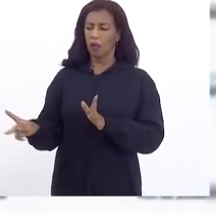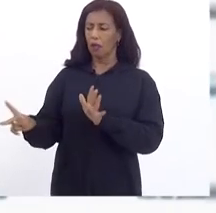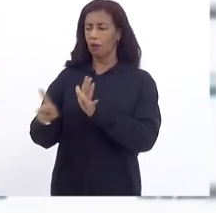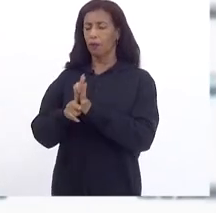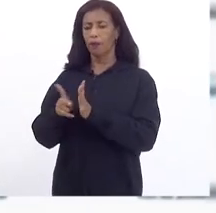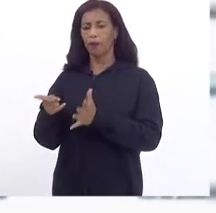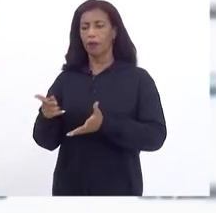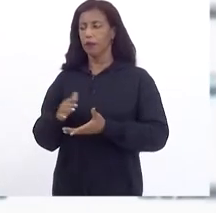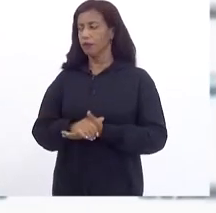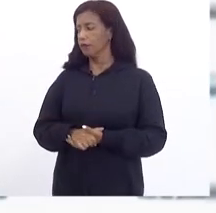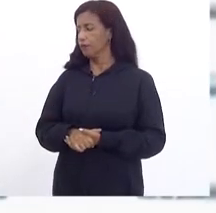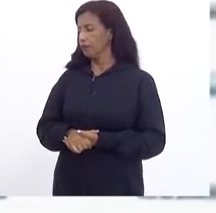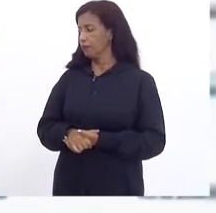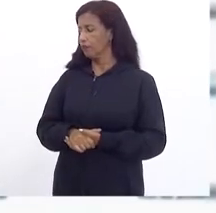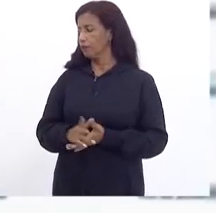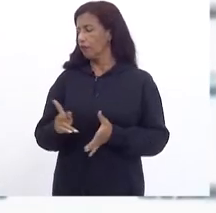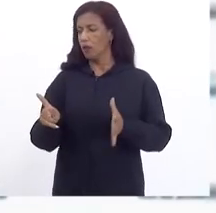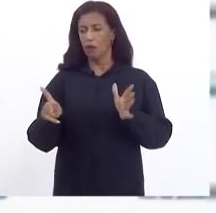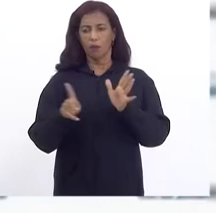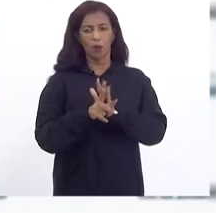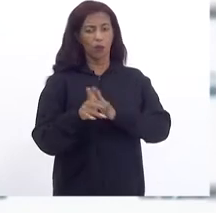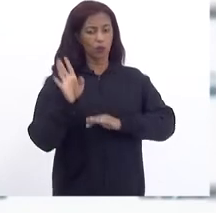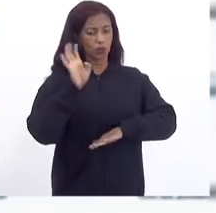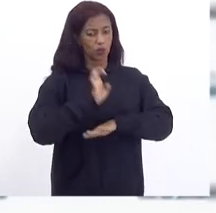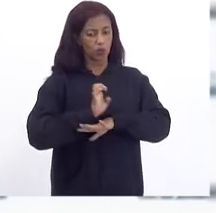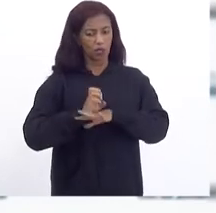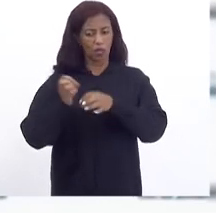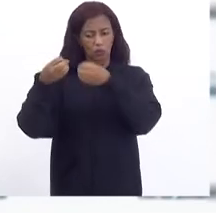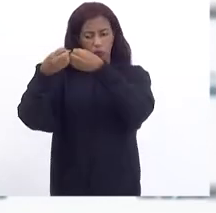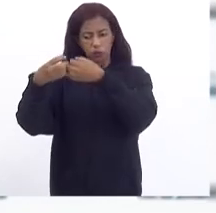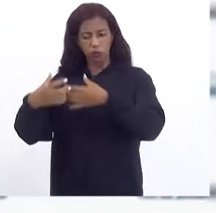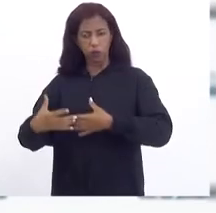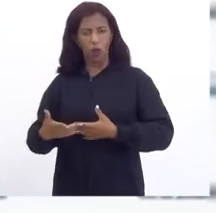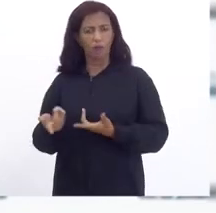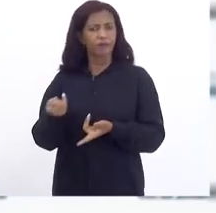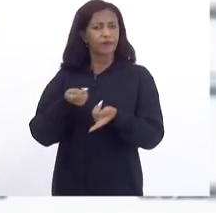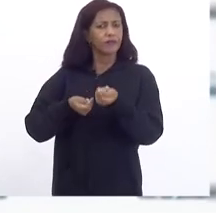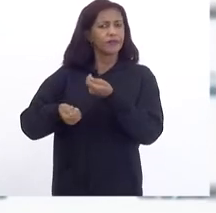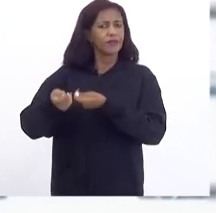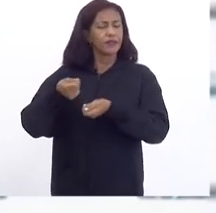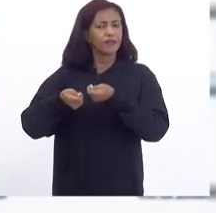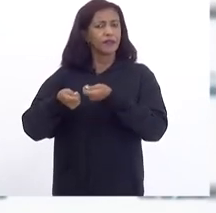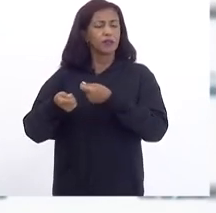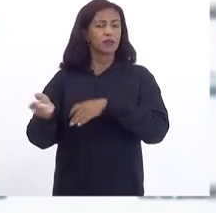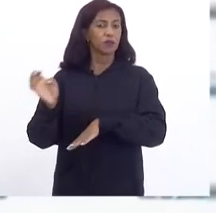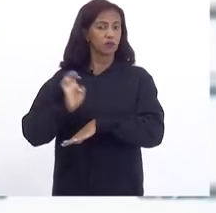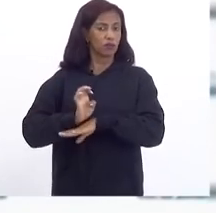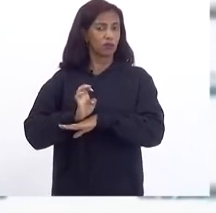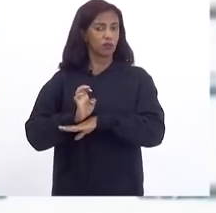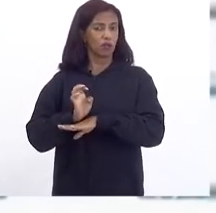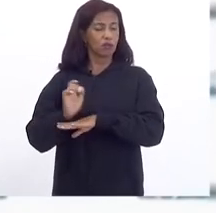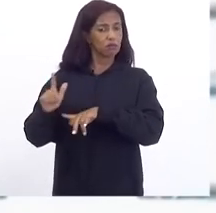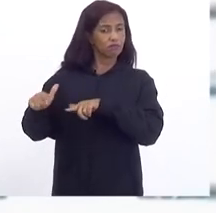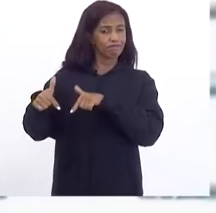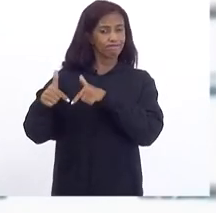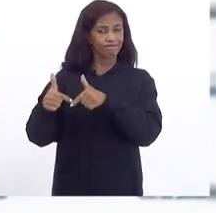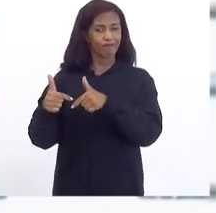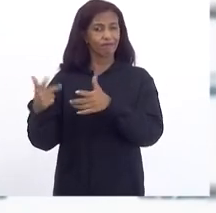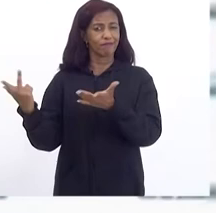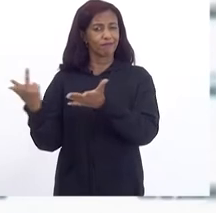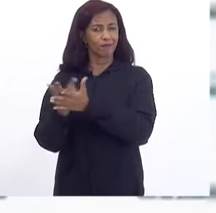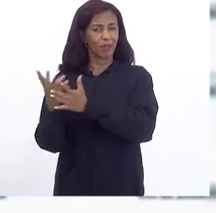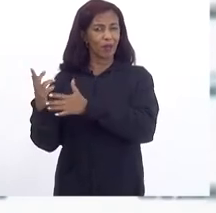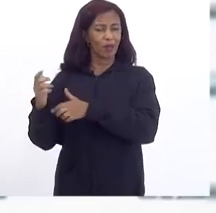próprio Estado de calamidade Financeira Que o Estado Vem enfrentando Há alguns anos